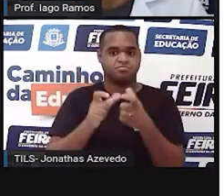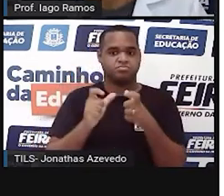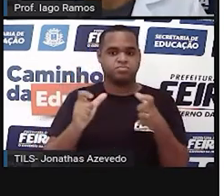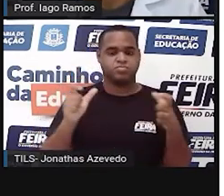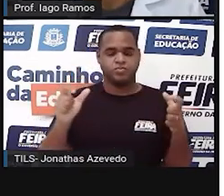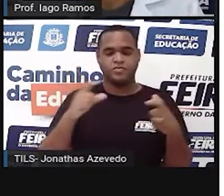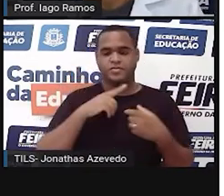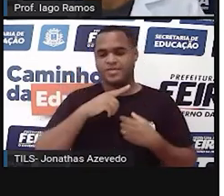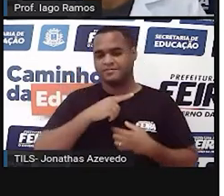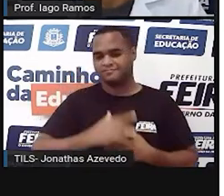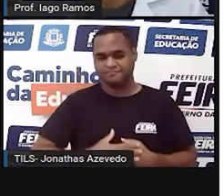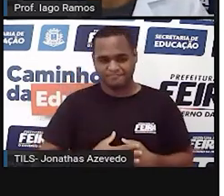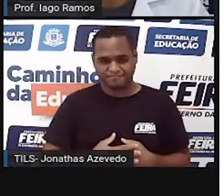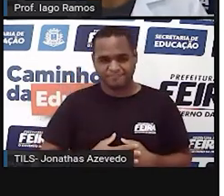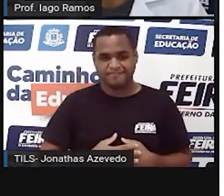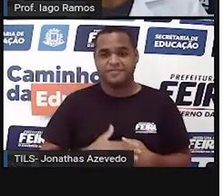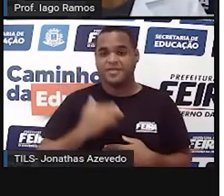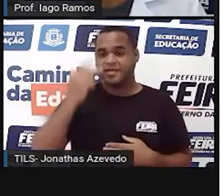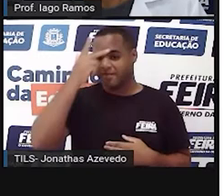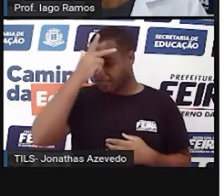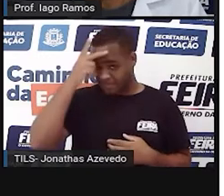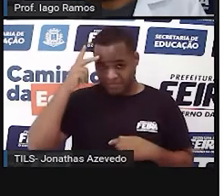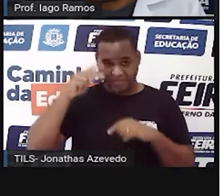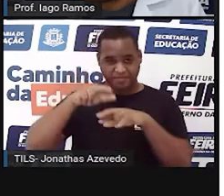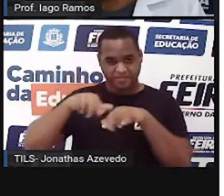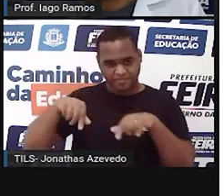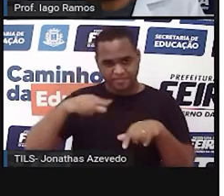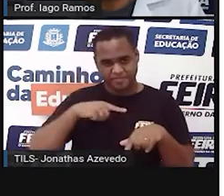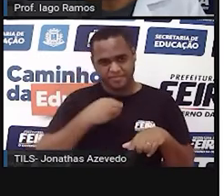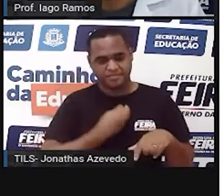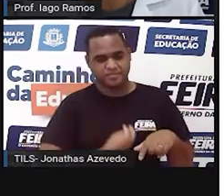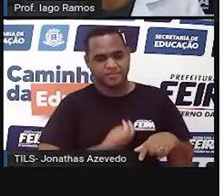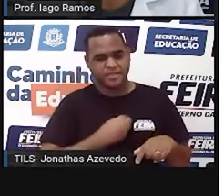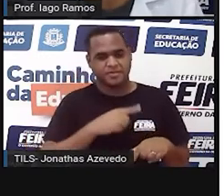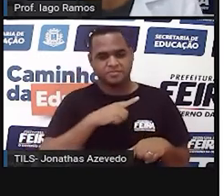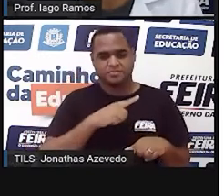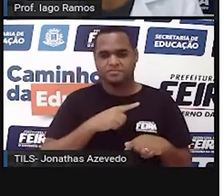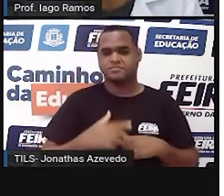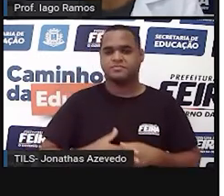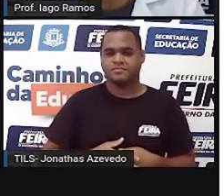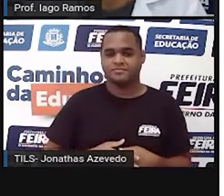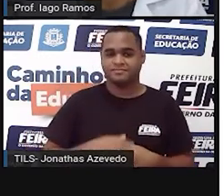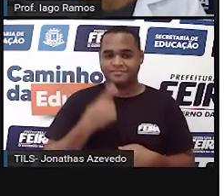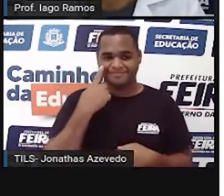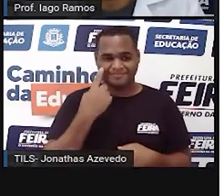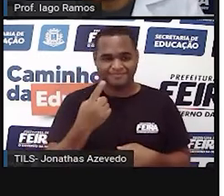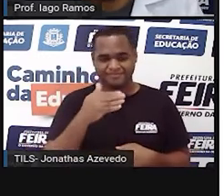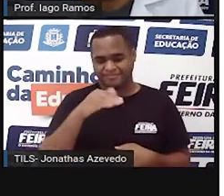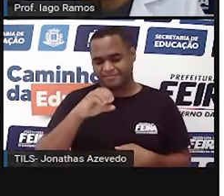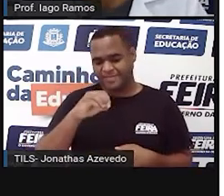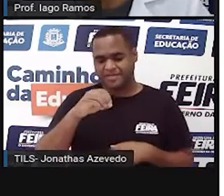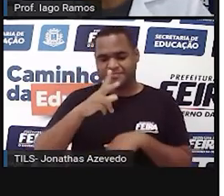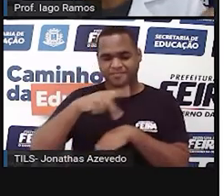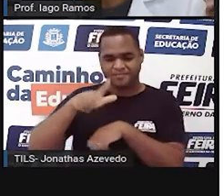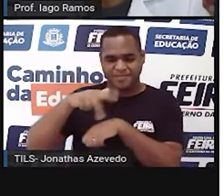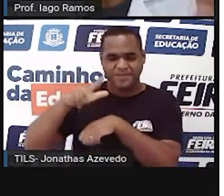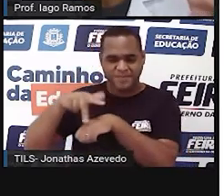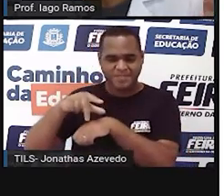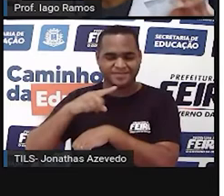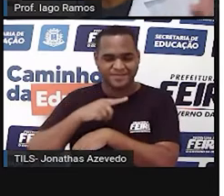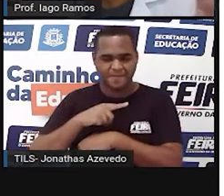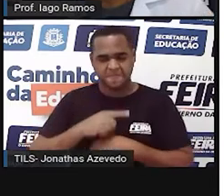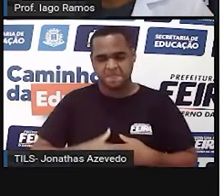habitantes, onde moram mais pessoas, né? Então, a gente viu aí esses 10 países. E aí,